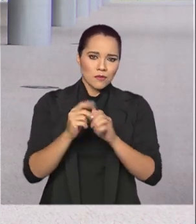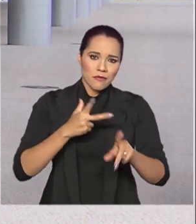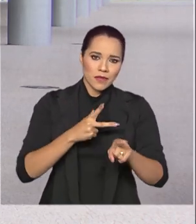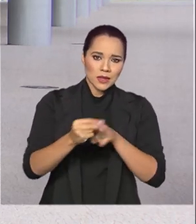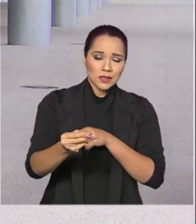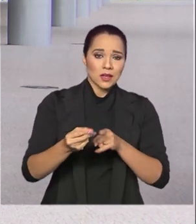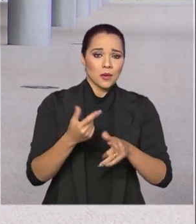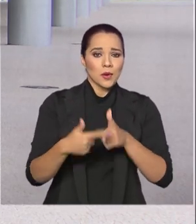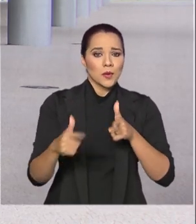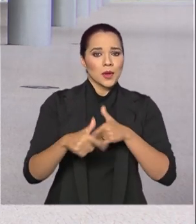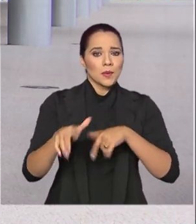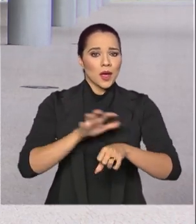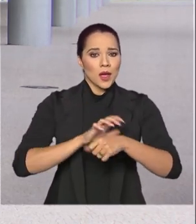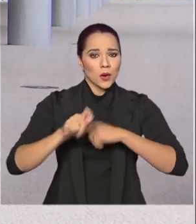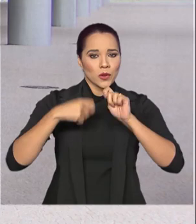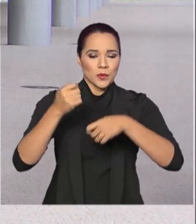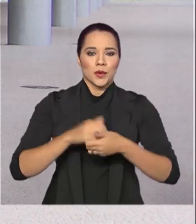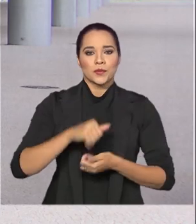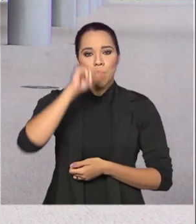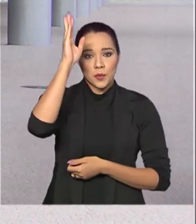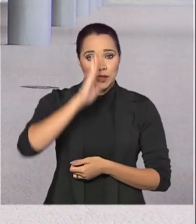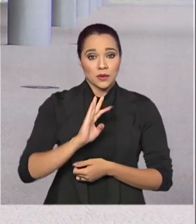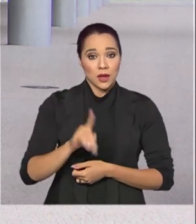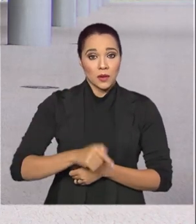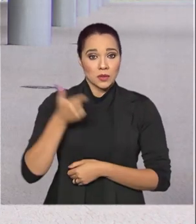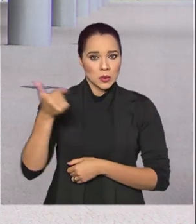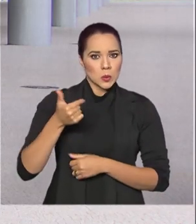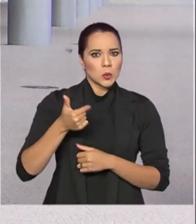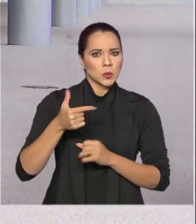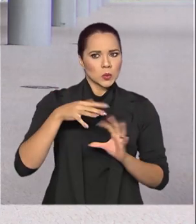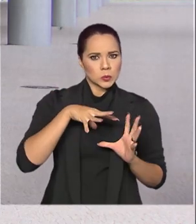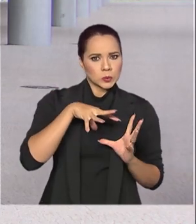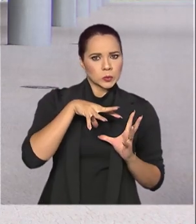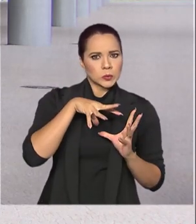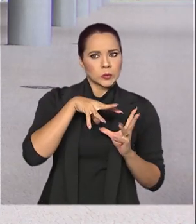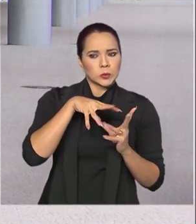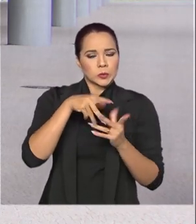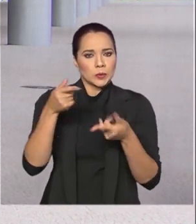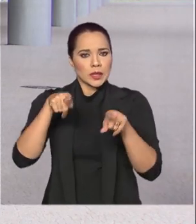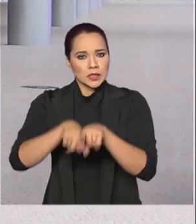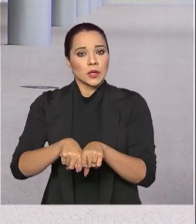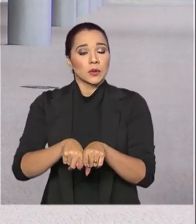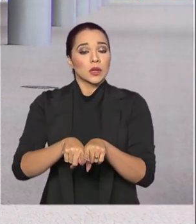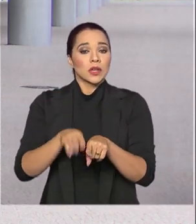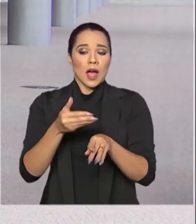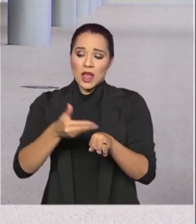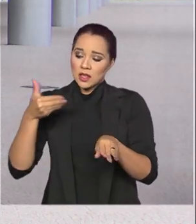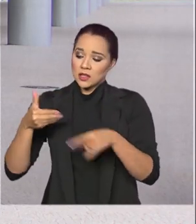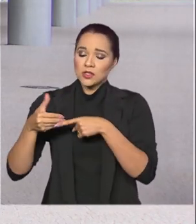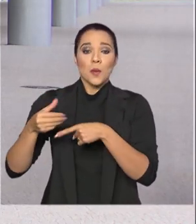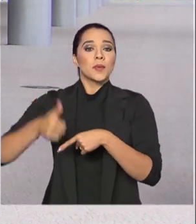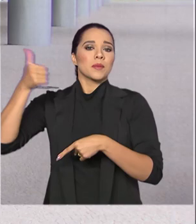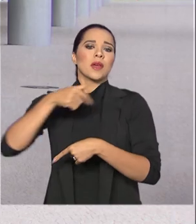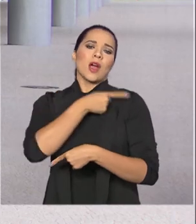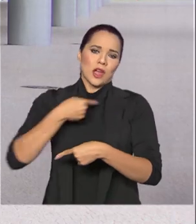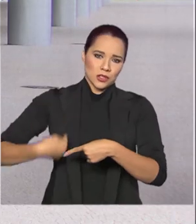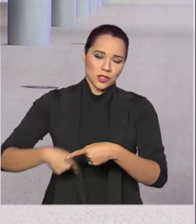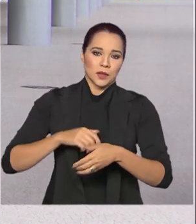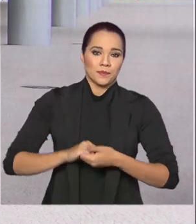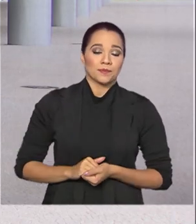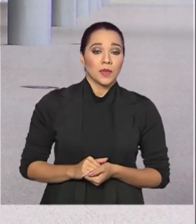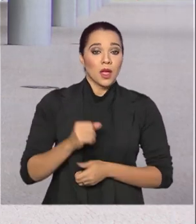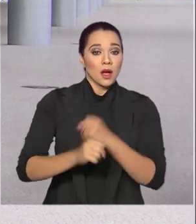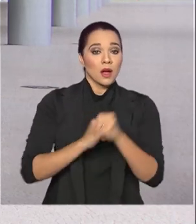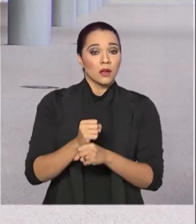crise econômica. Os Estados Unidos são o segundo maior parceiro comercial do Brasil, ficando atrás somente da China. Em 2019,